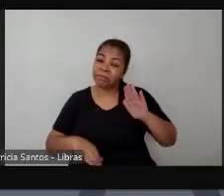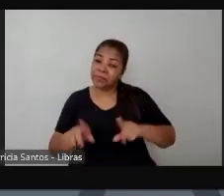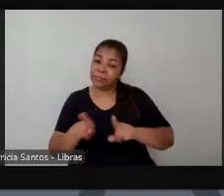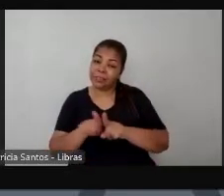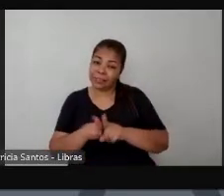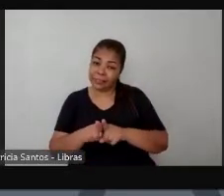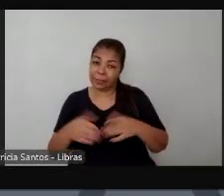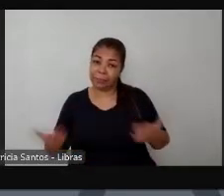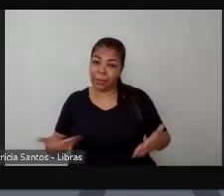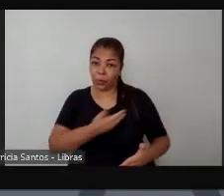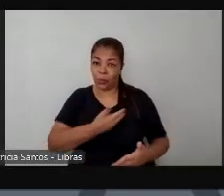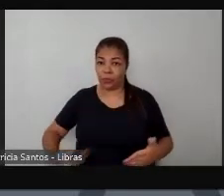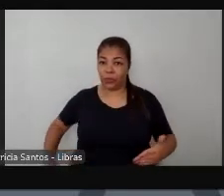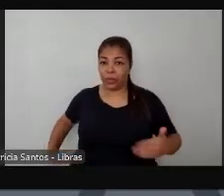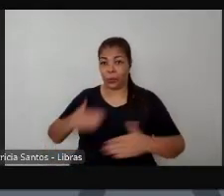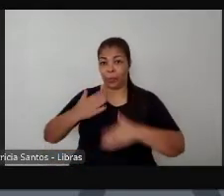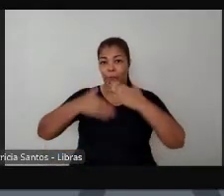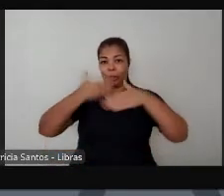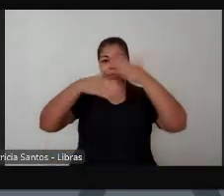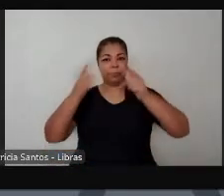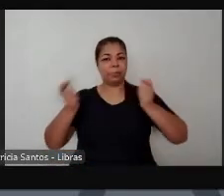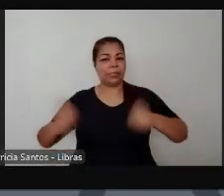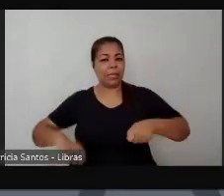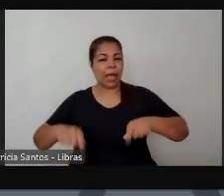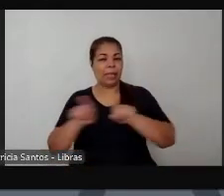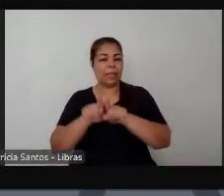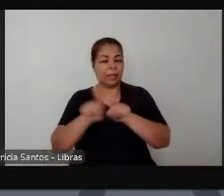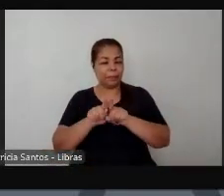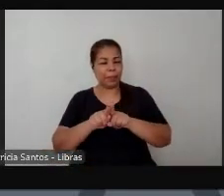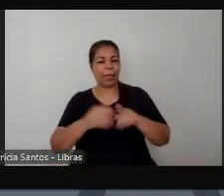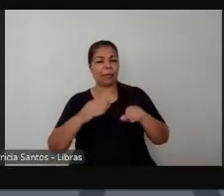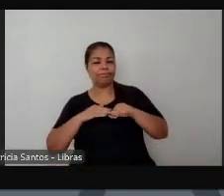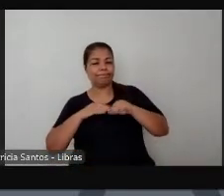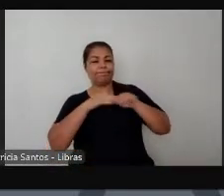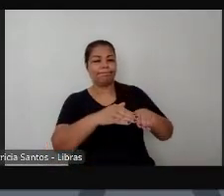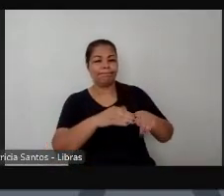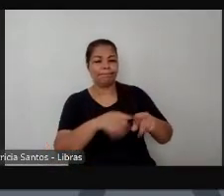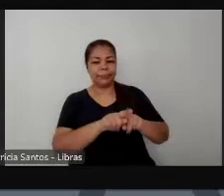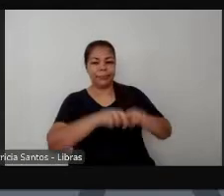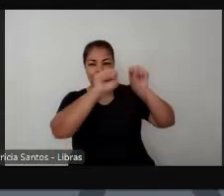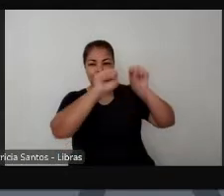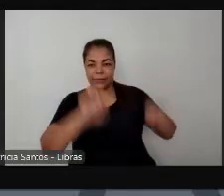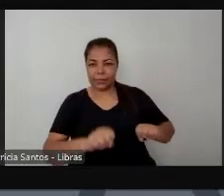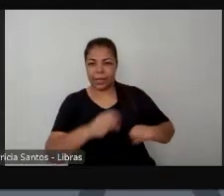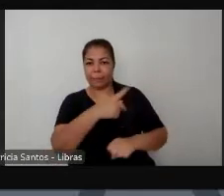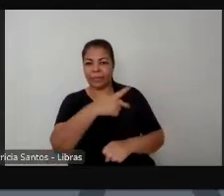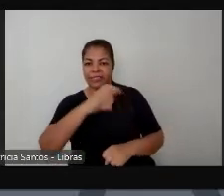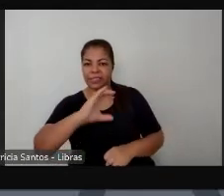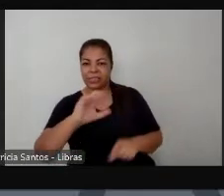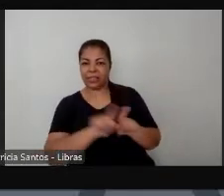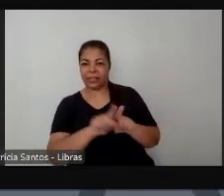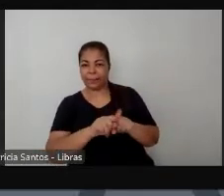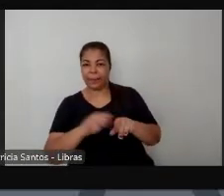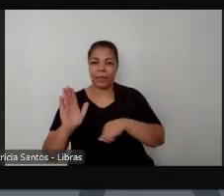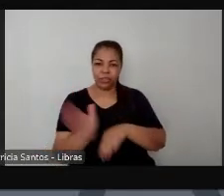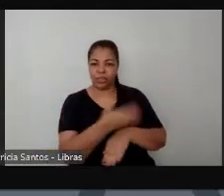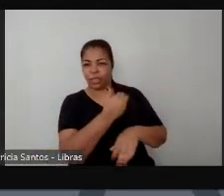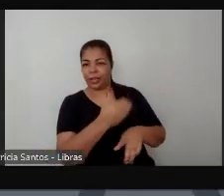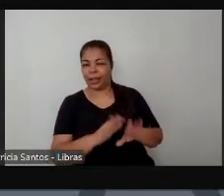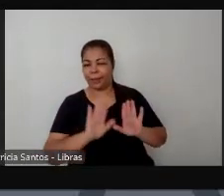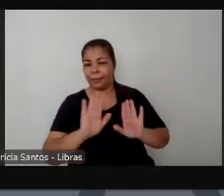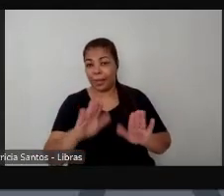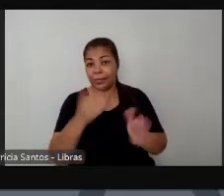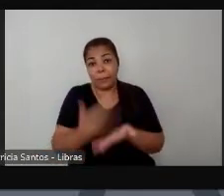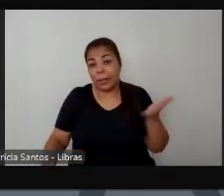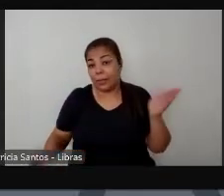progressista pode até fazer um enfrentamento sistêmico do crime organizado do PCC ter ótimos indicadores de que isso está funcionando e perder a eleição